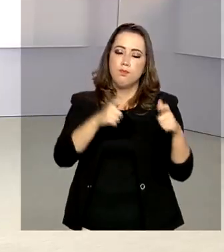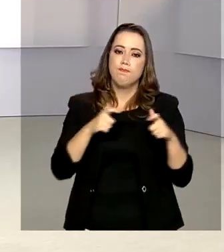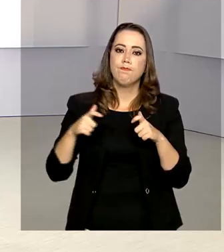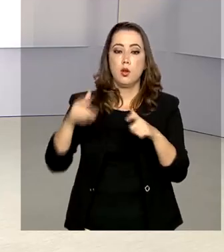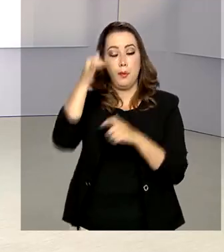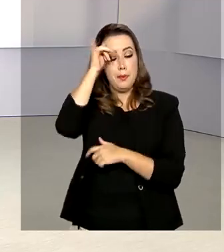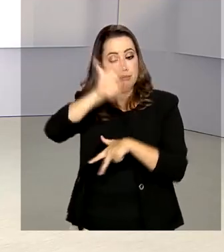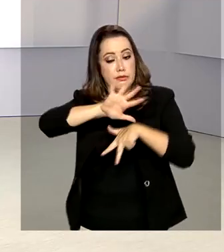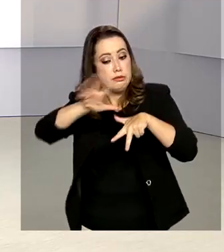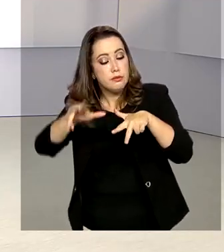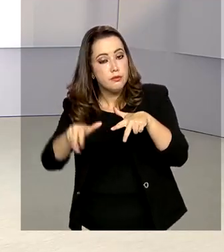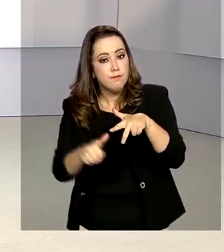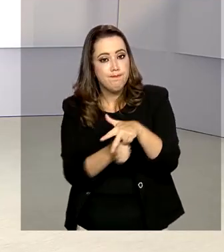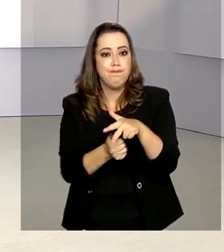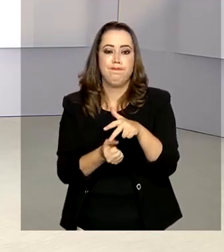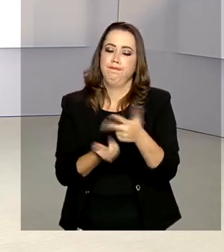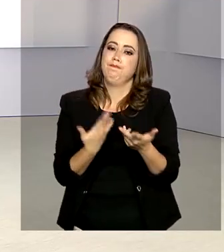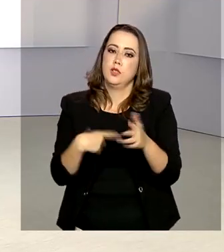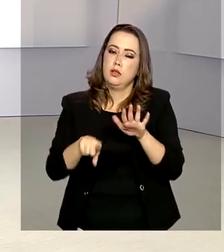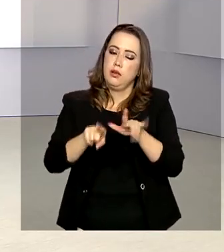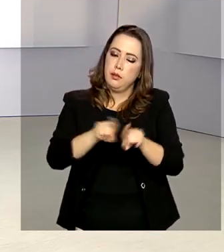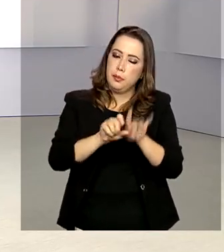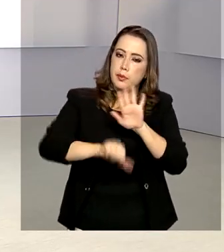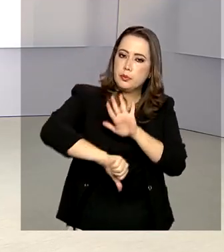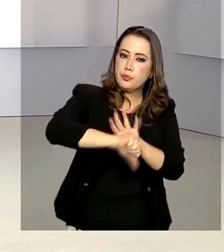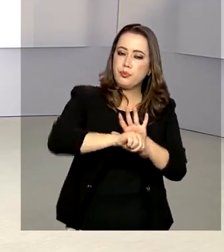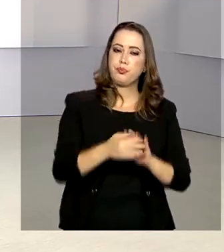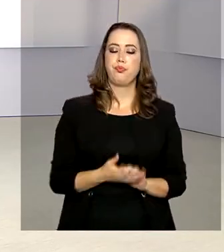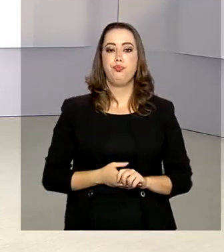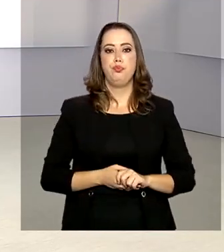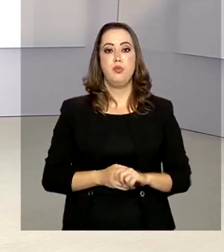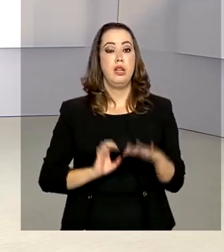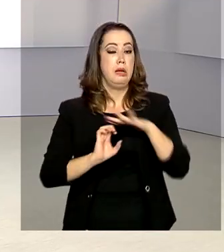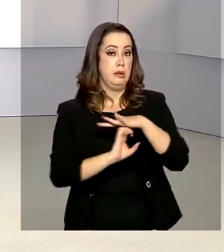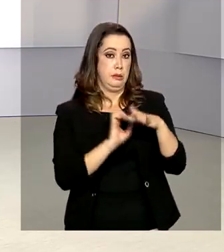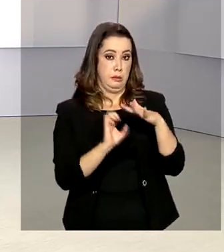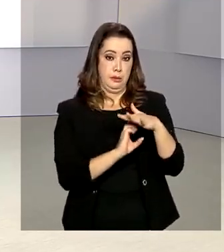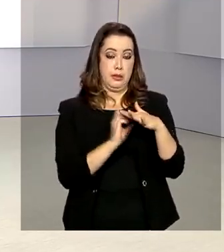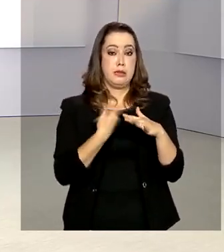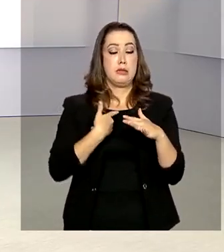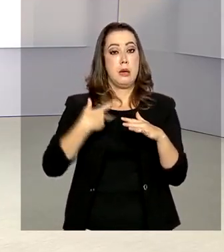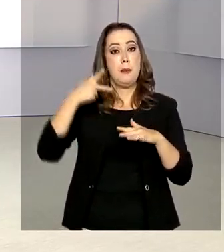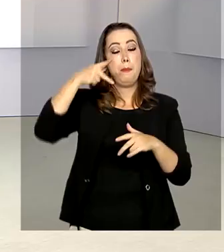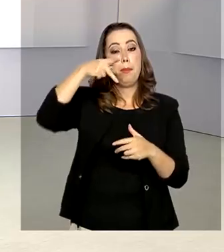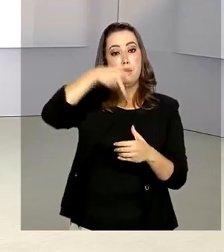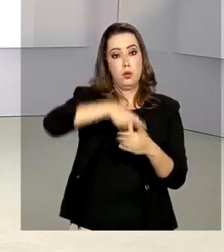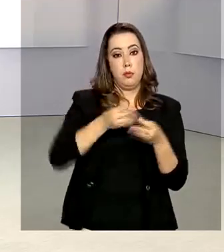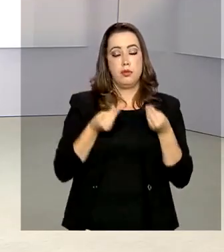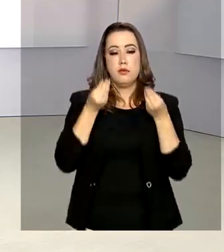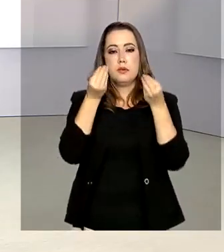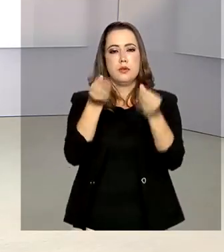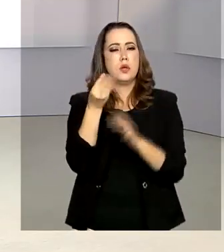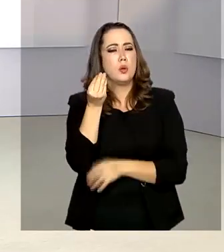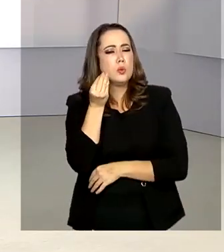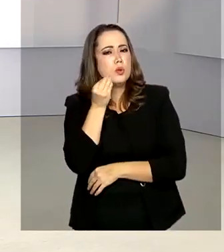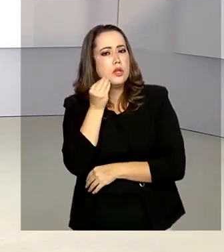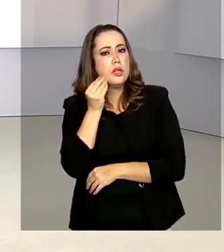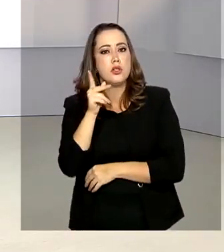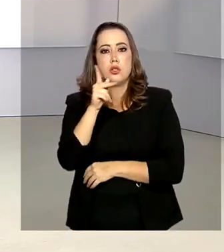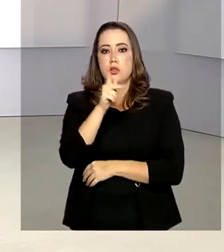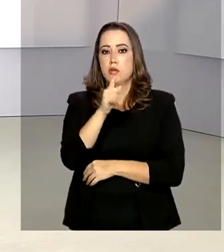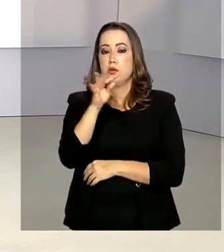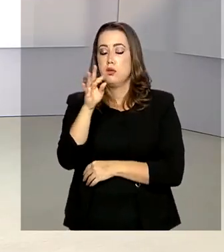A Petrobras vai entregar mais um lote com 7 mil testes RT-PCR para diagnóstico de Covid-19